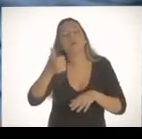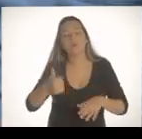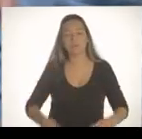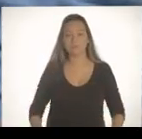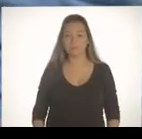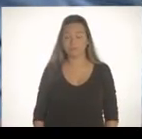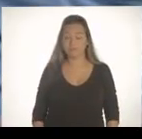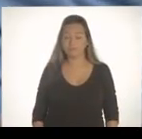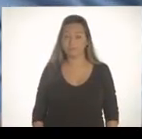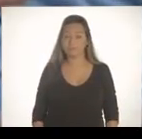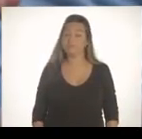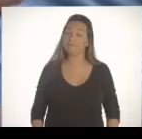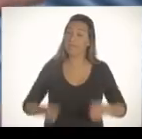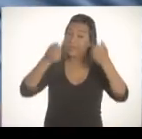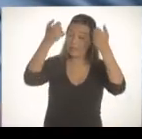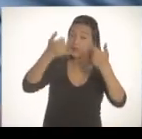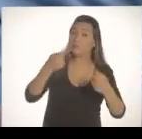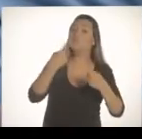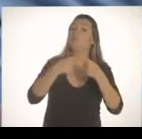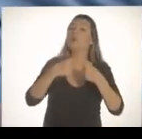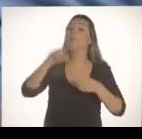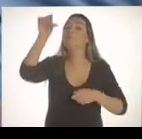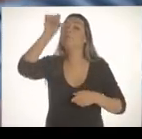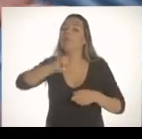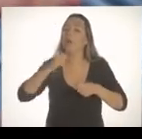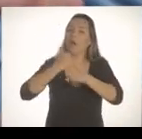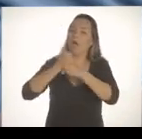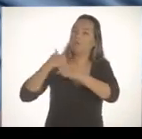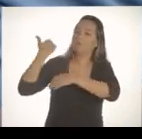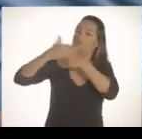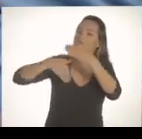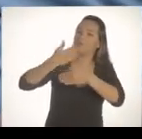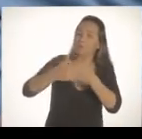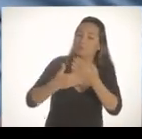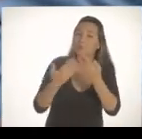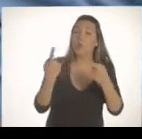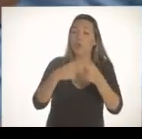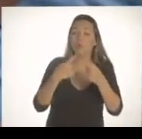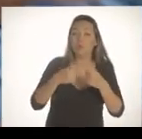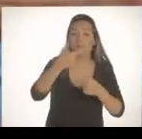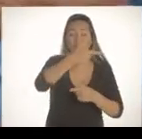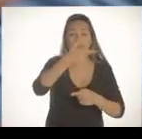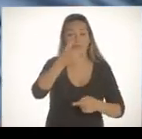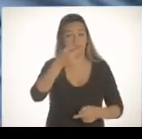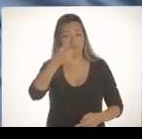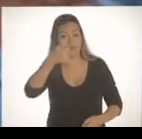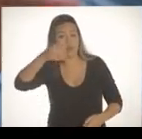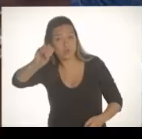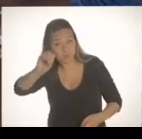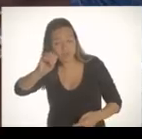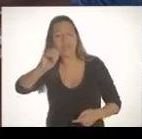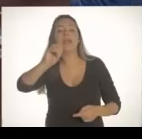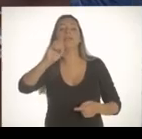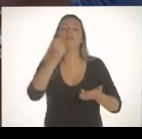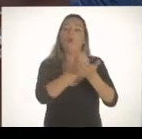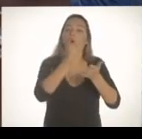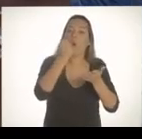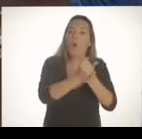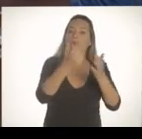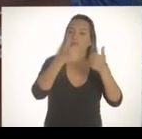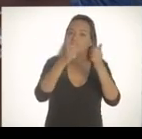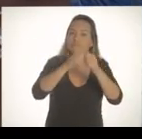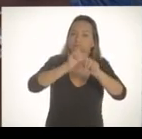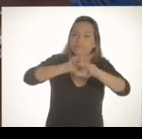Por que que isso piorou nos últimos anos? O último contrato feito entre a Prefeitura e os empresários de ônibus foi em 2010. Em 2010,